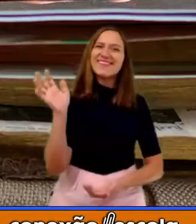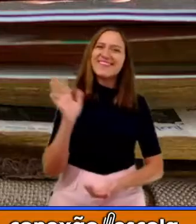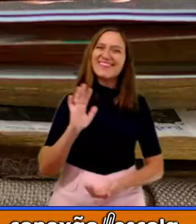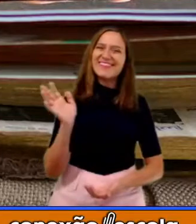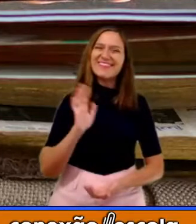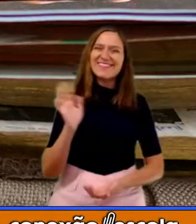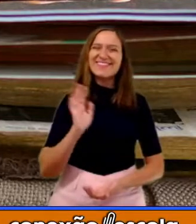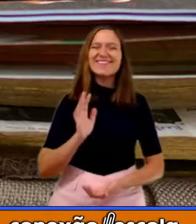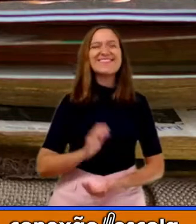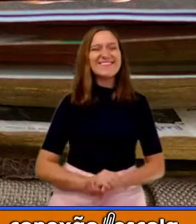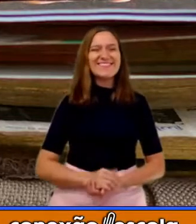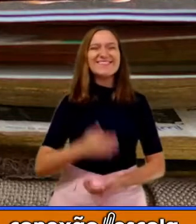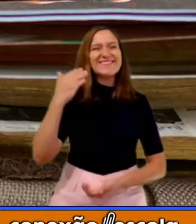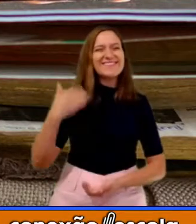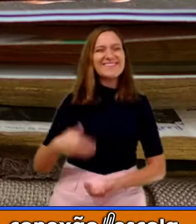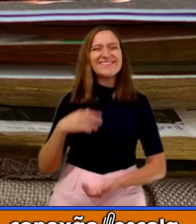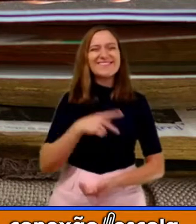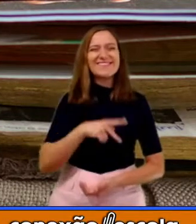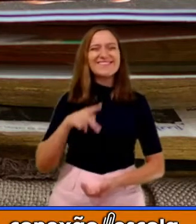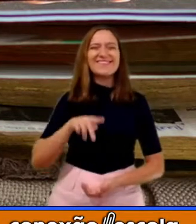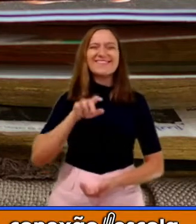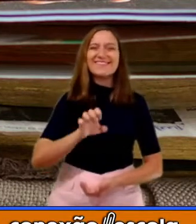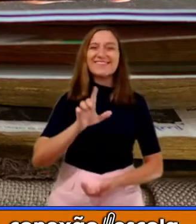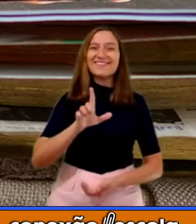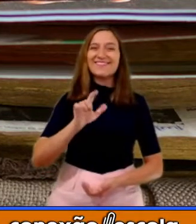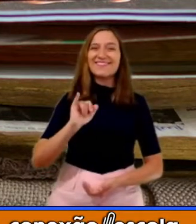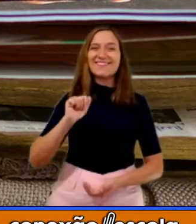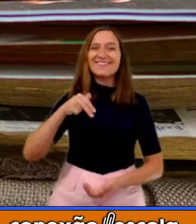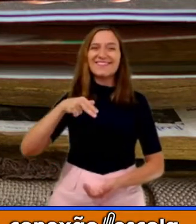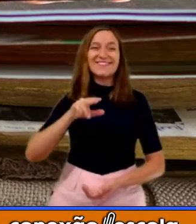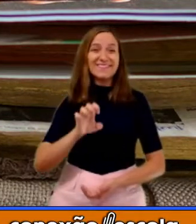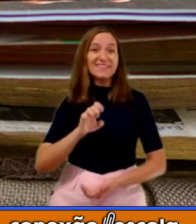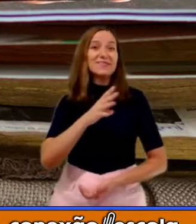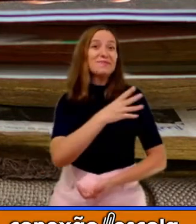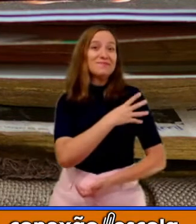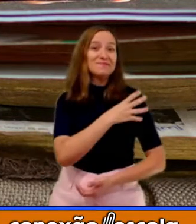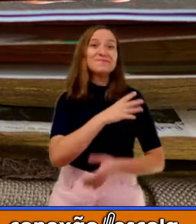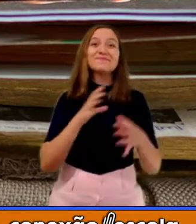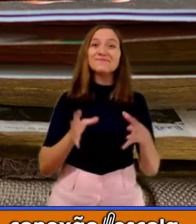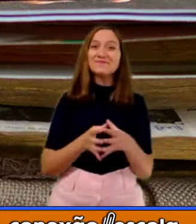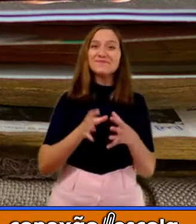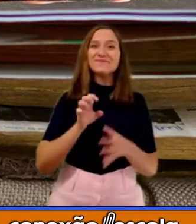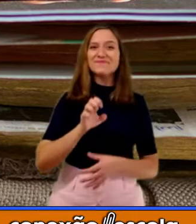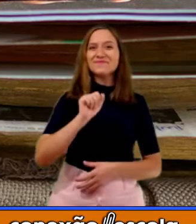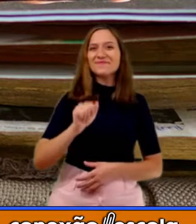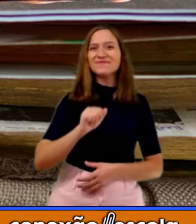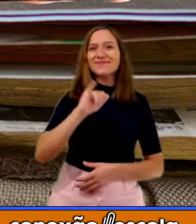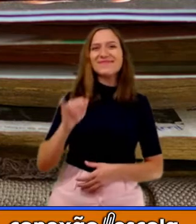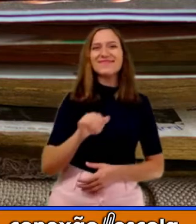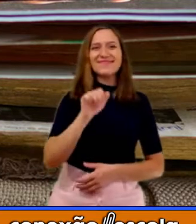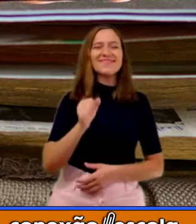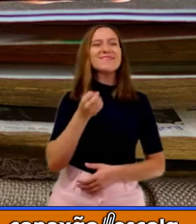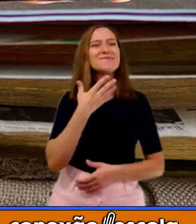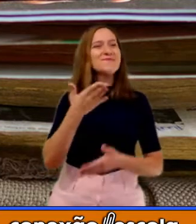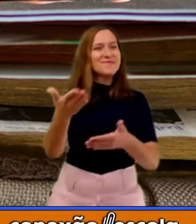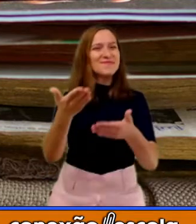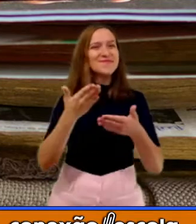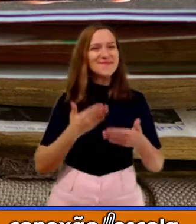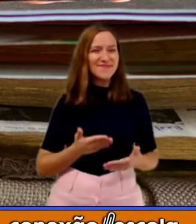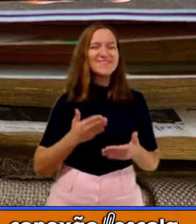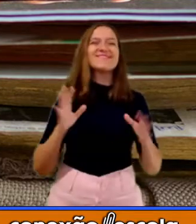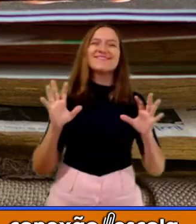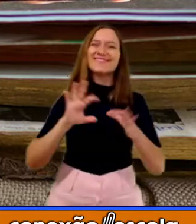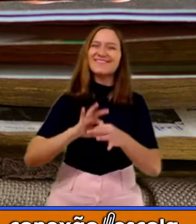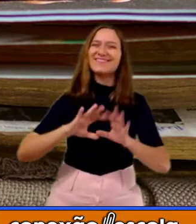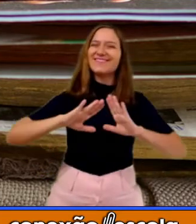Olá, sou a professora Eliane Trindade, da quarta série da EAJA. Sejam bem-vindos ao programa Conexão